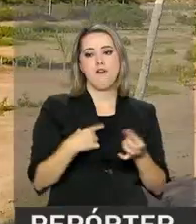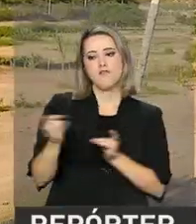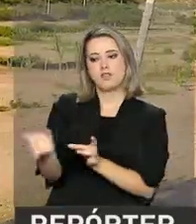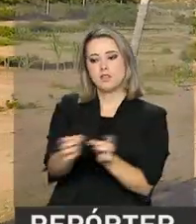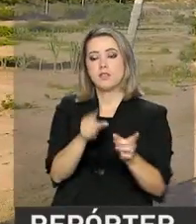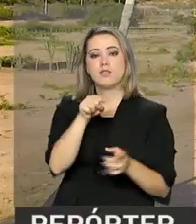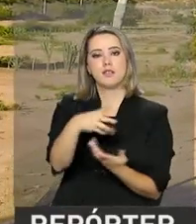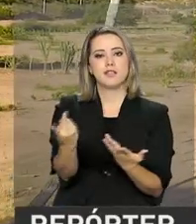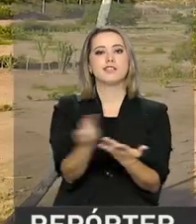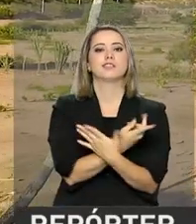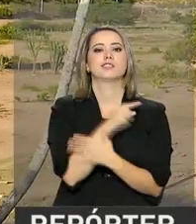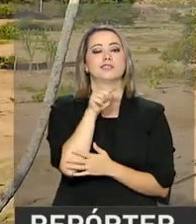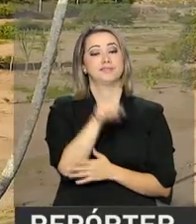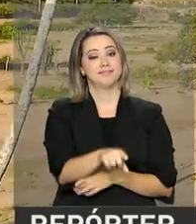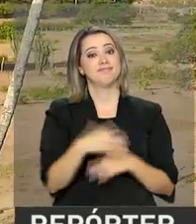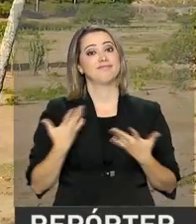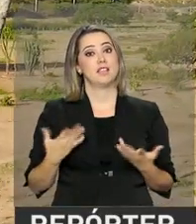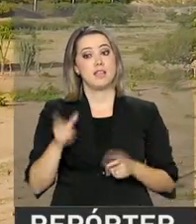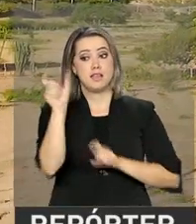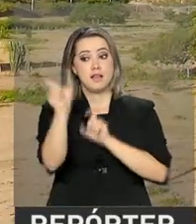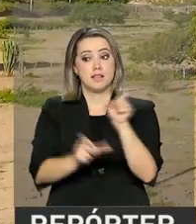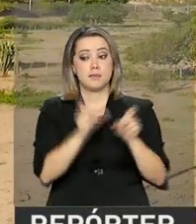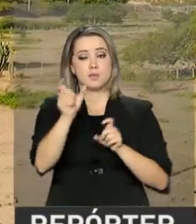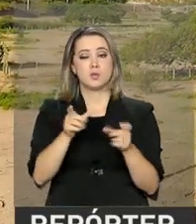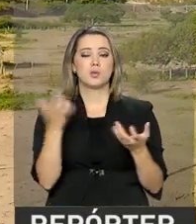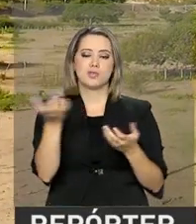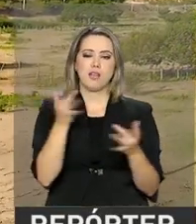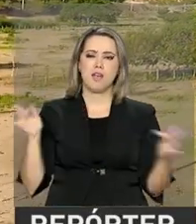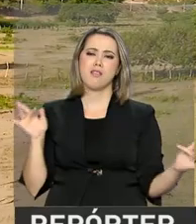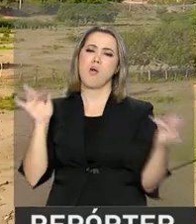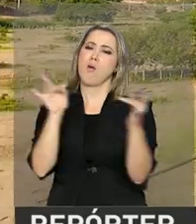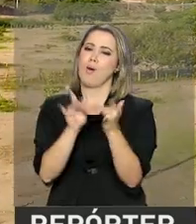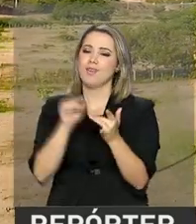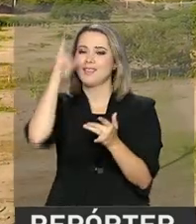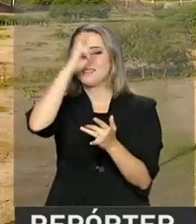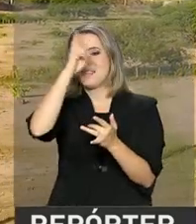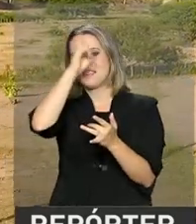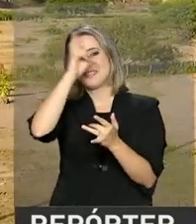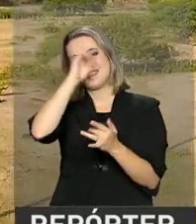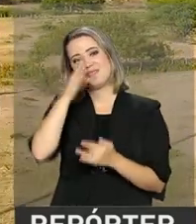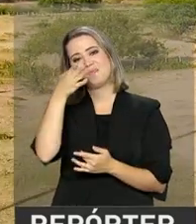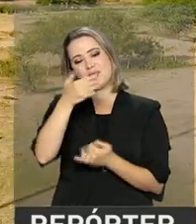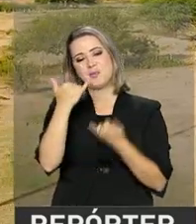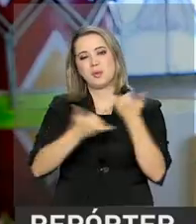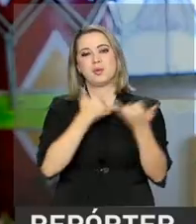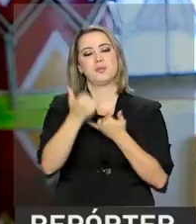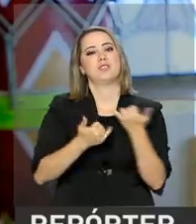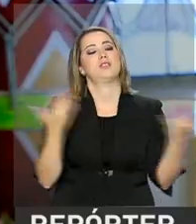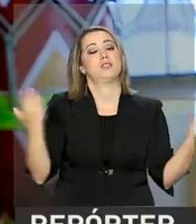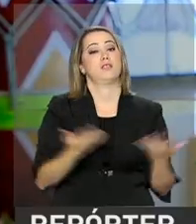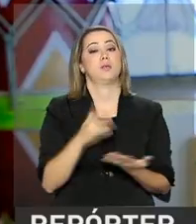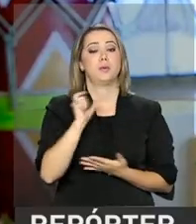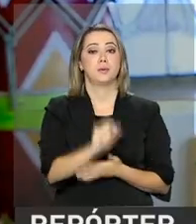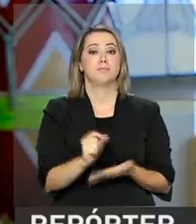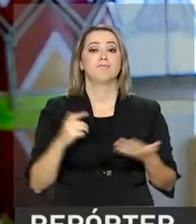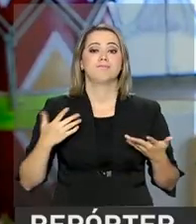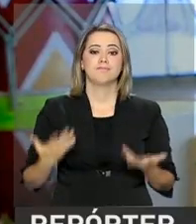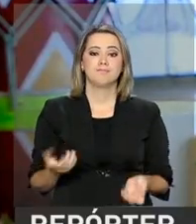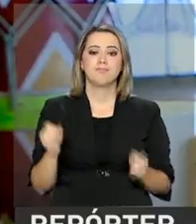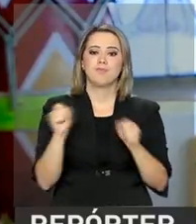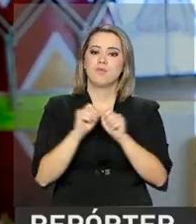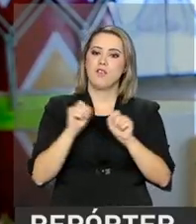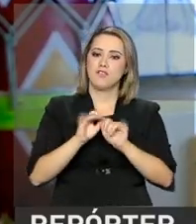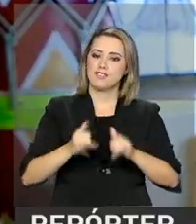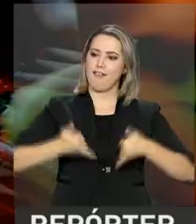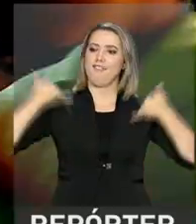desses animais. E as pessoas querem ligar uma coisa com outra história, com um brinquedo e fazer